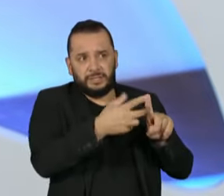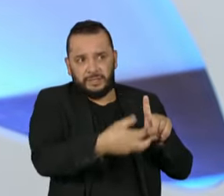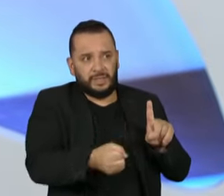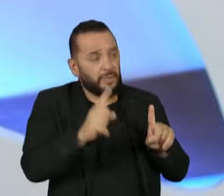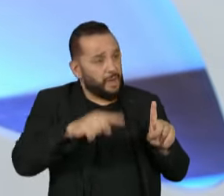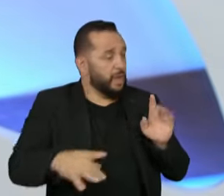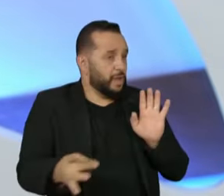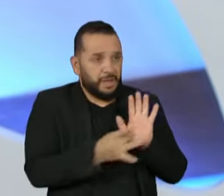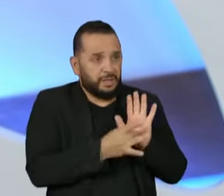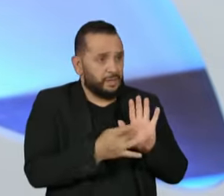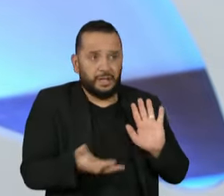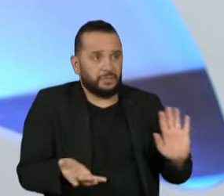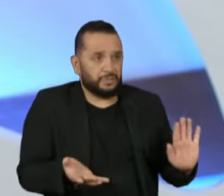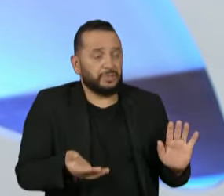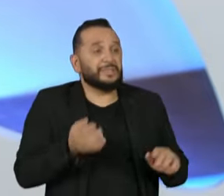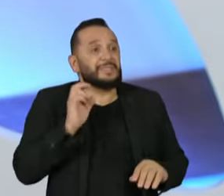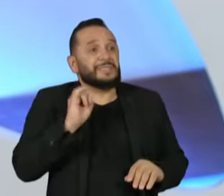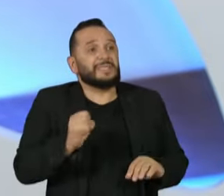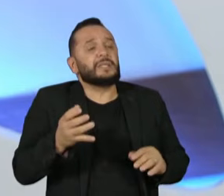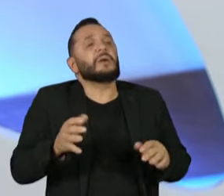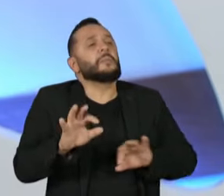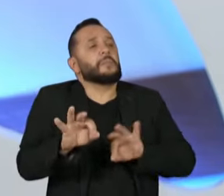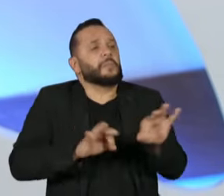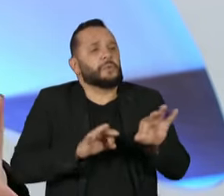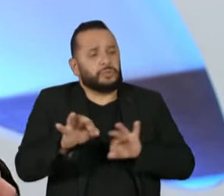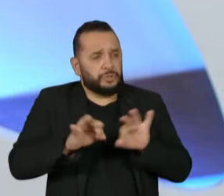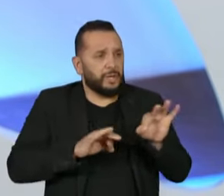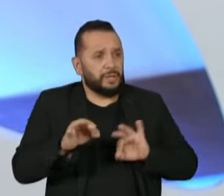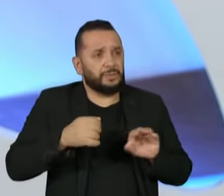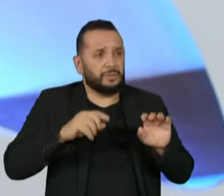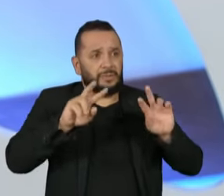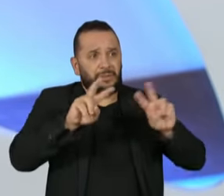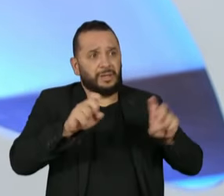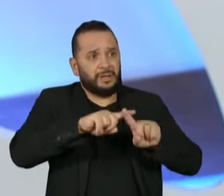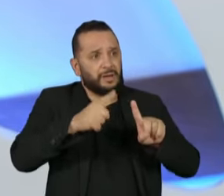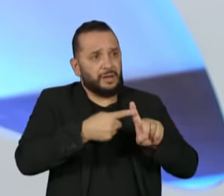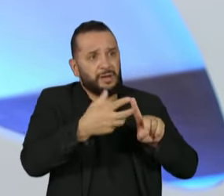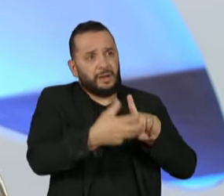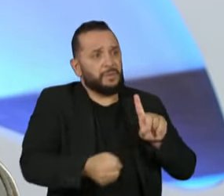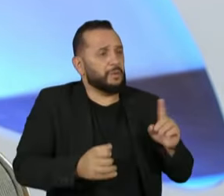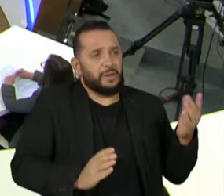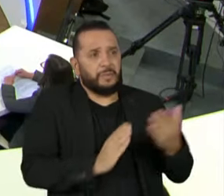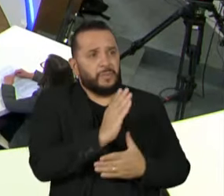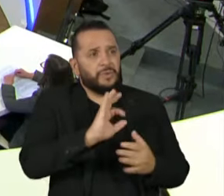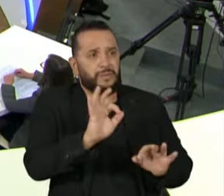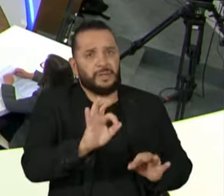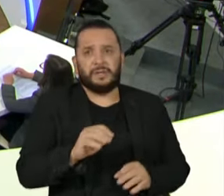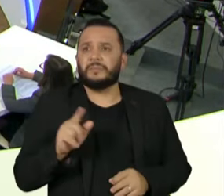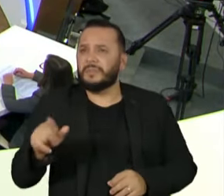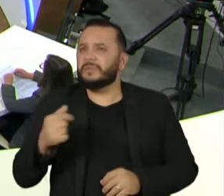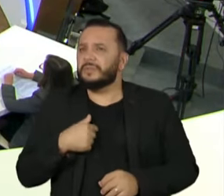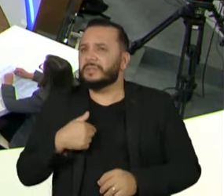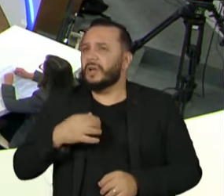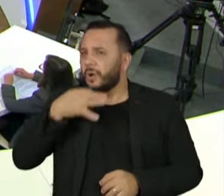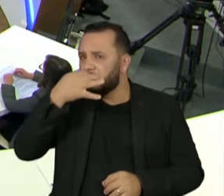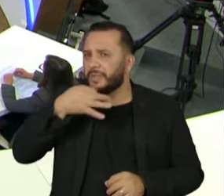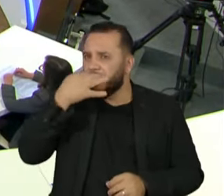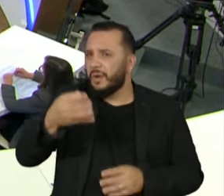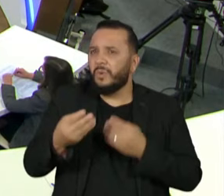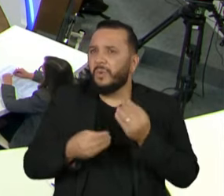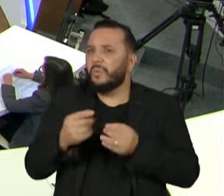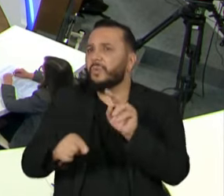realidade dos fatos. Hoje se apresentar um projeto dessa envergadura não passa no Congresso Nacional. Mas qual é a sua política de saúde pública para essas mulheres,